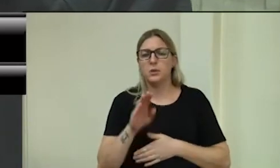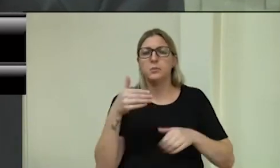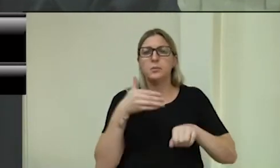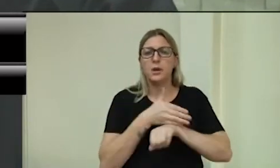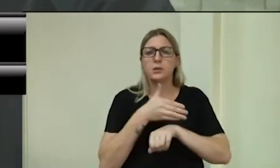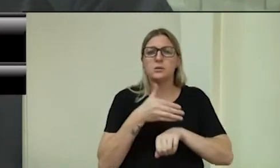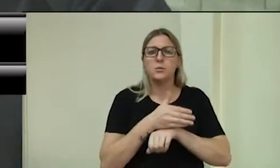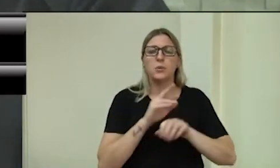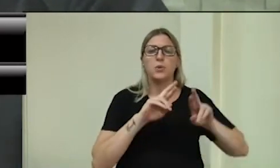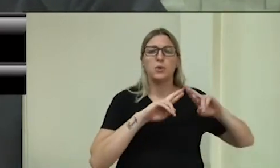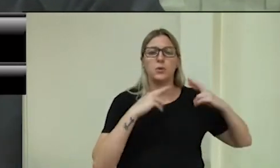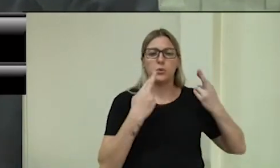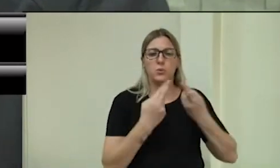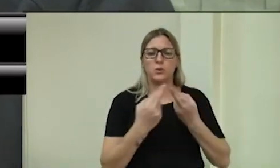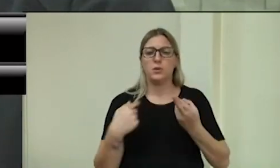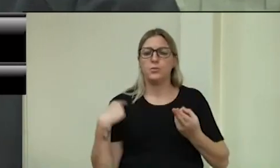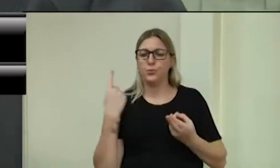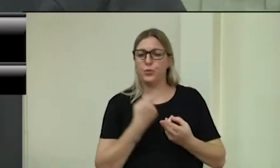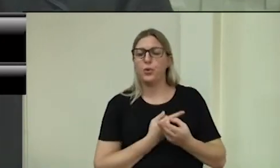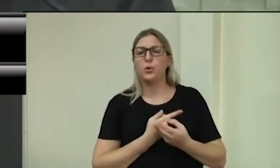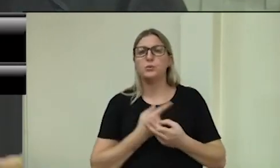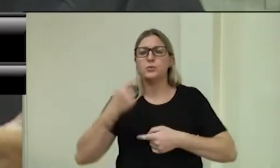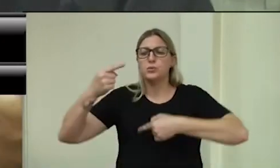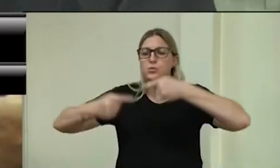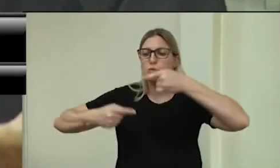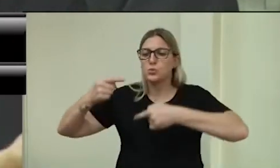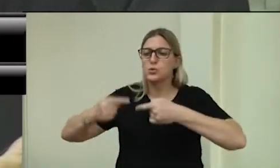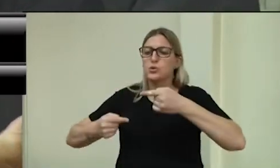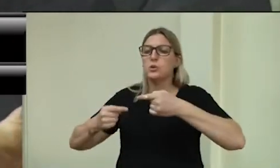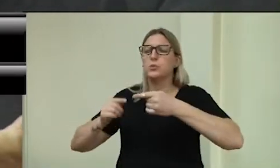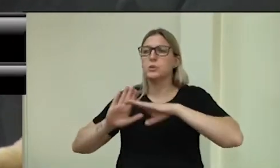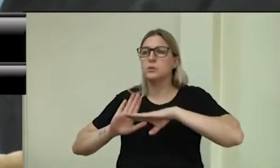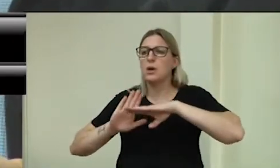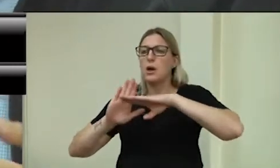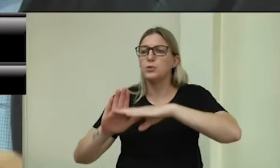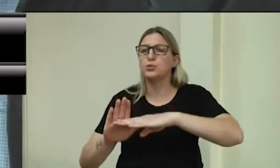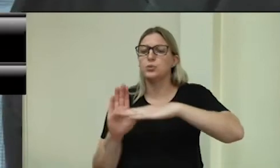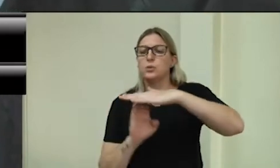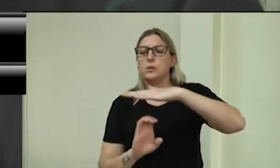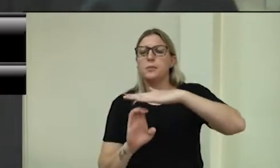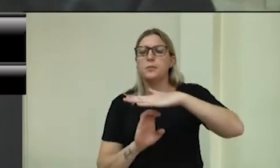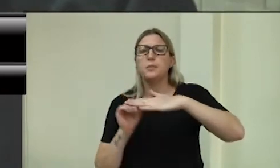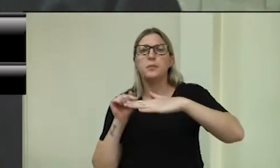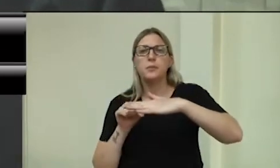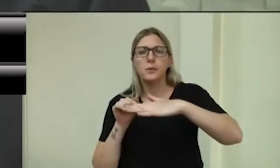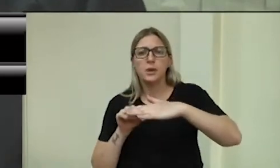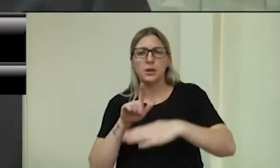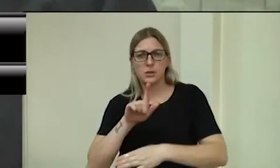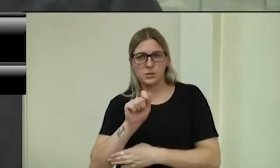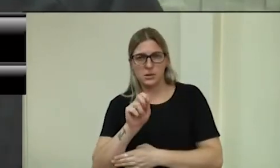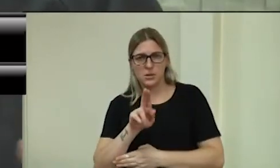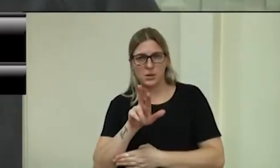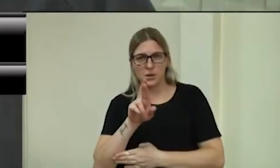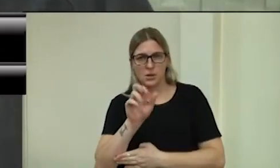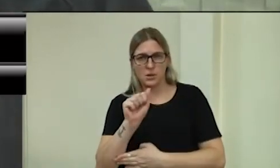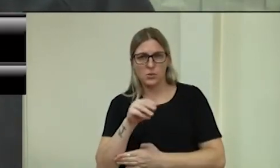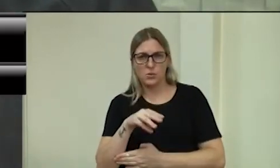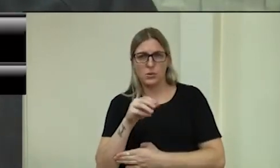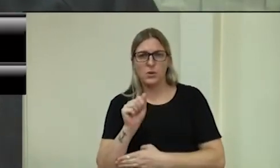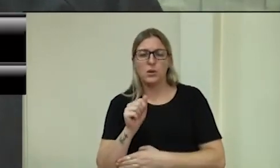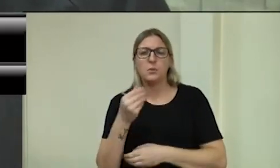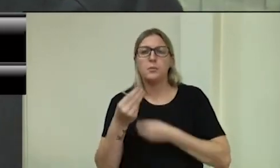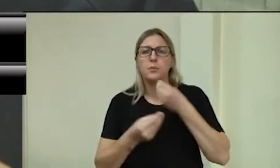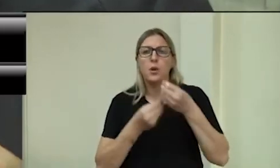governo, e a gente debateu esse auxílio à Gaurama, como nós podemos fazer com que a empresa possa retomar seus